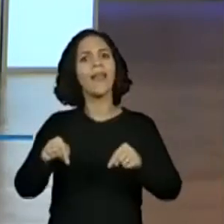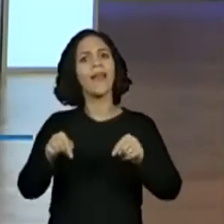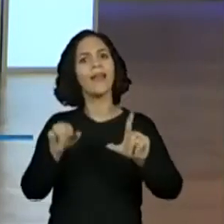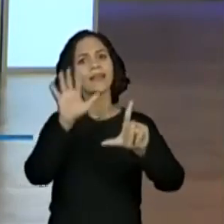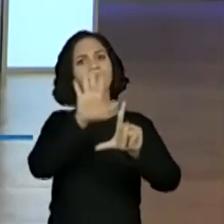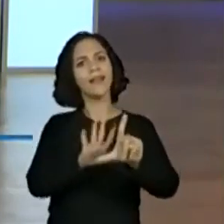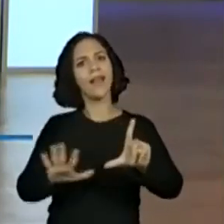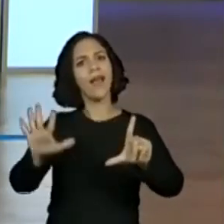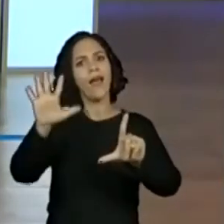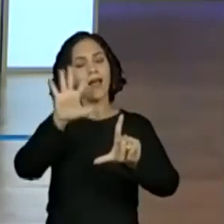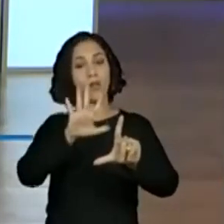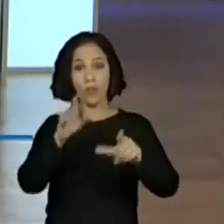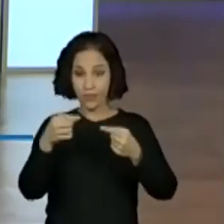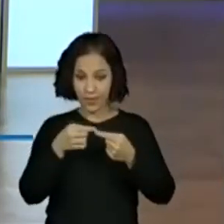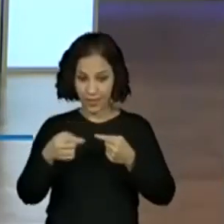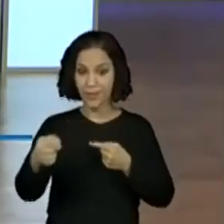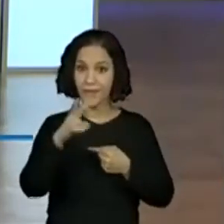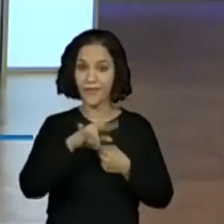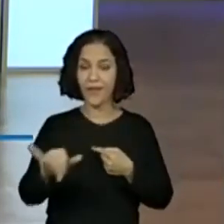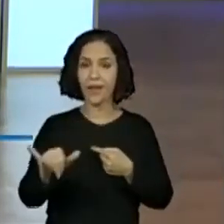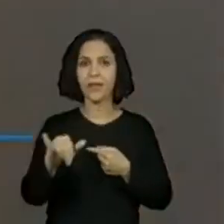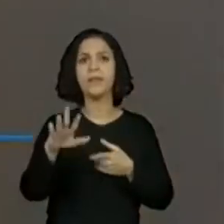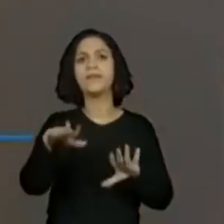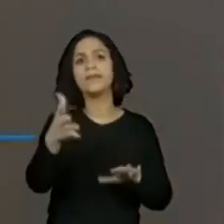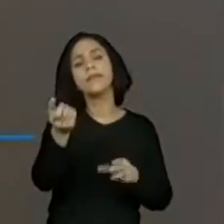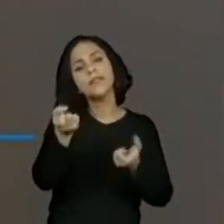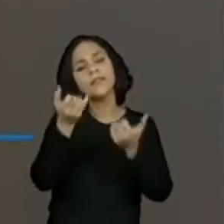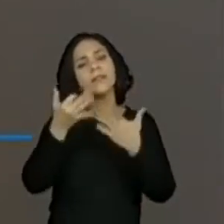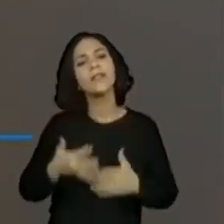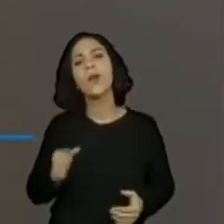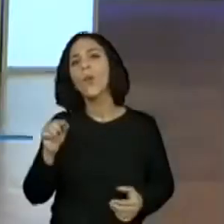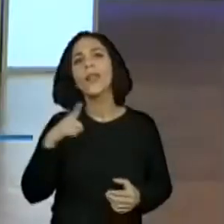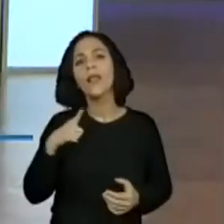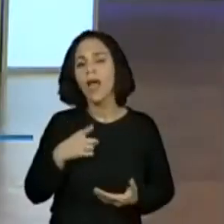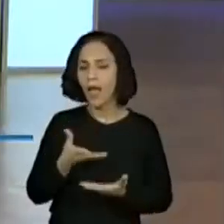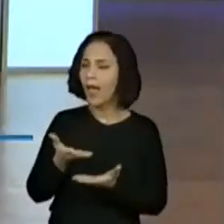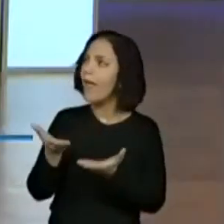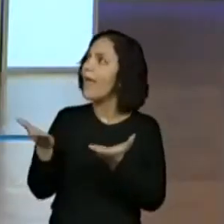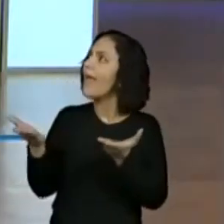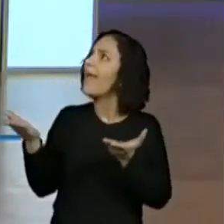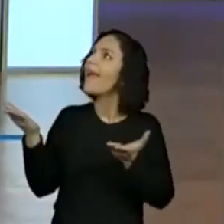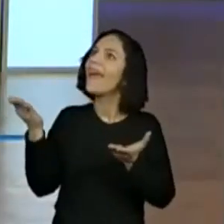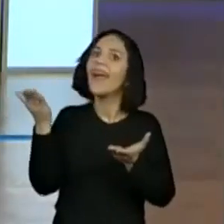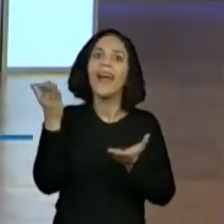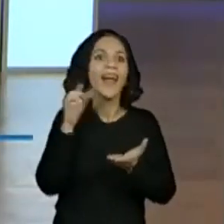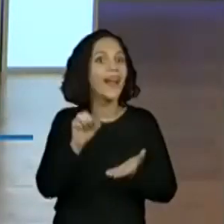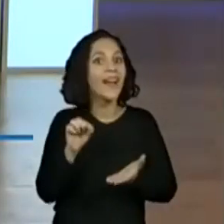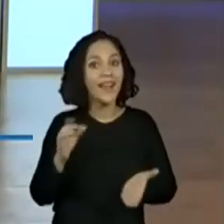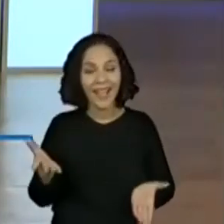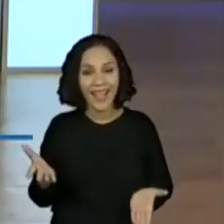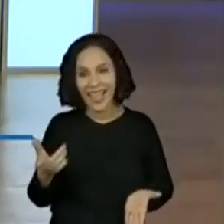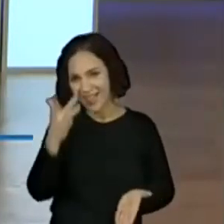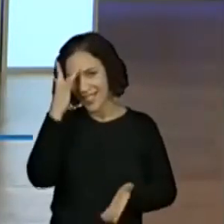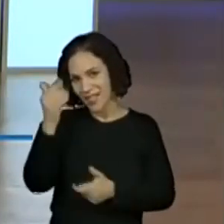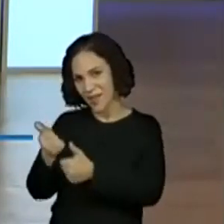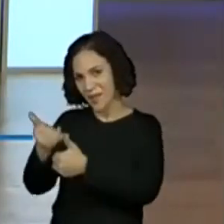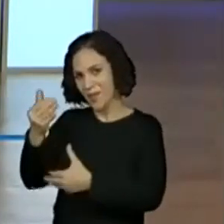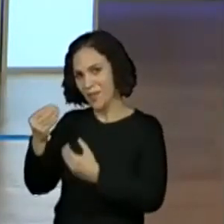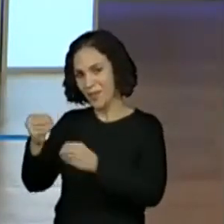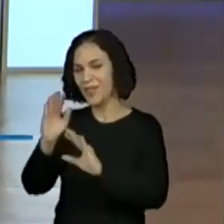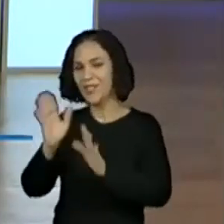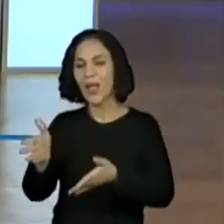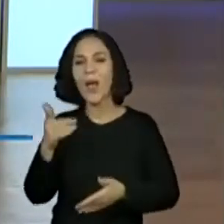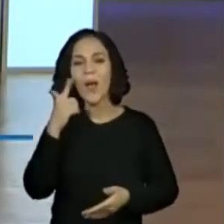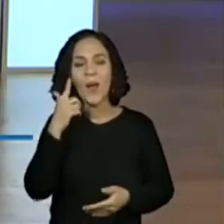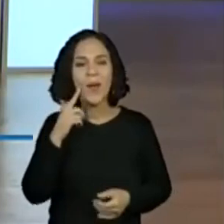E nós teremos a semana inteira. Quero saber de vocês. Ah, o pessoal, tem gente já pensando assim, ó.